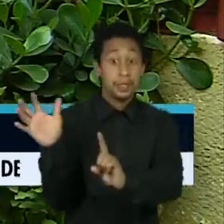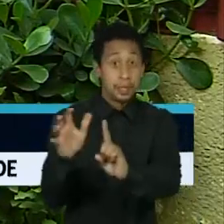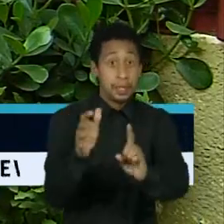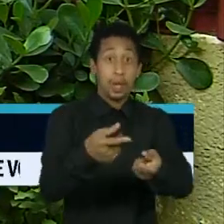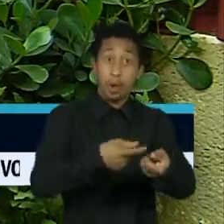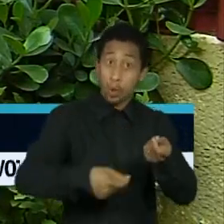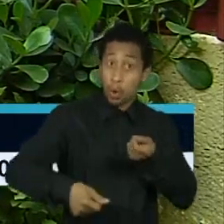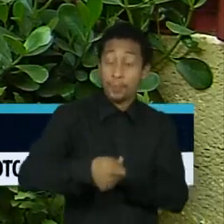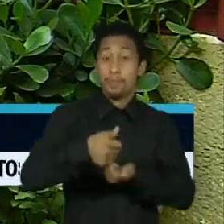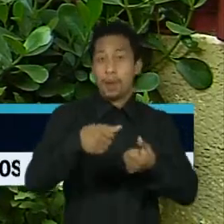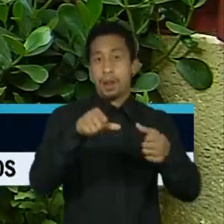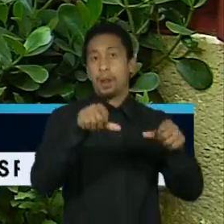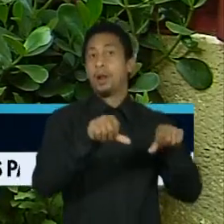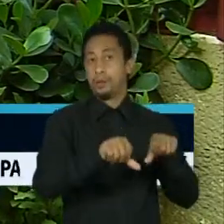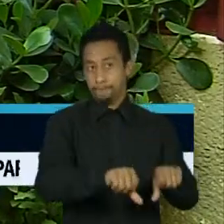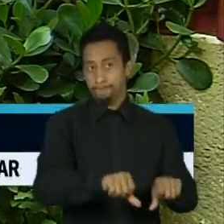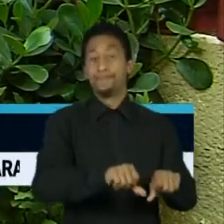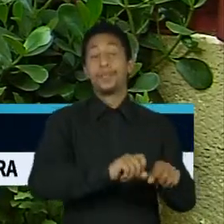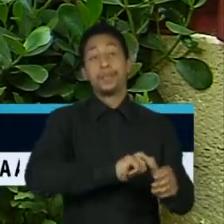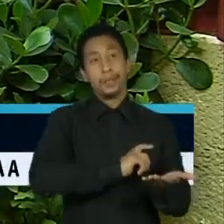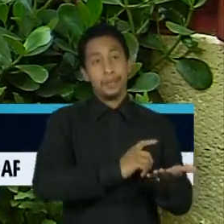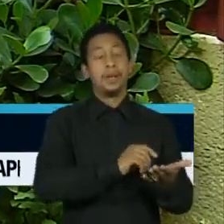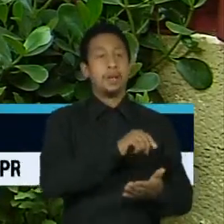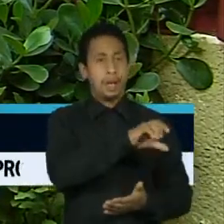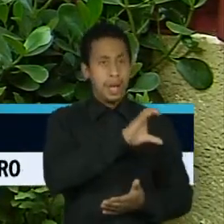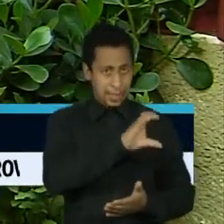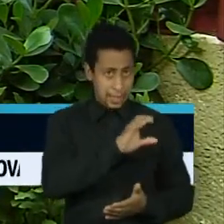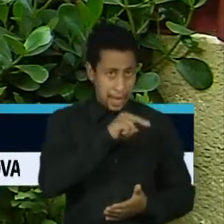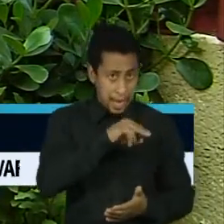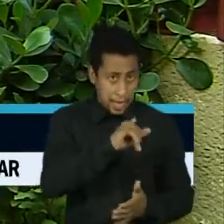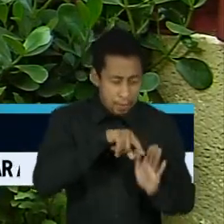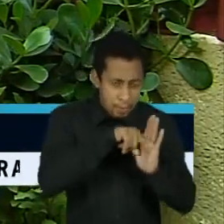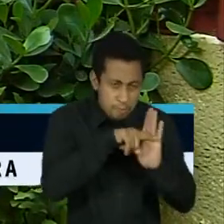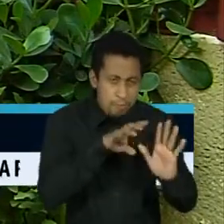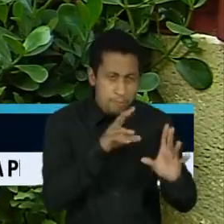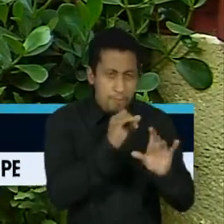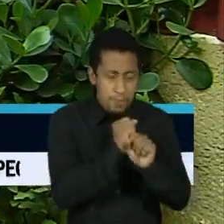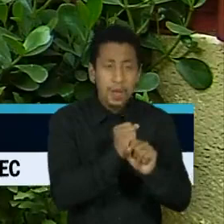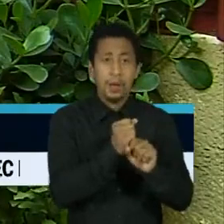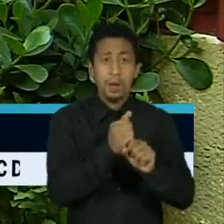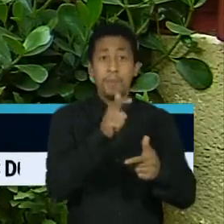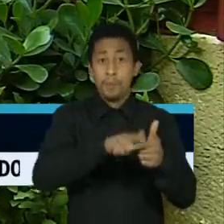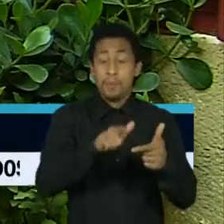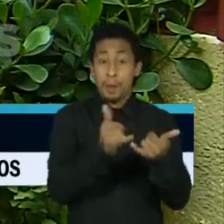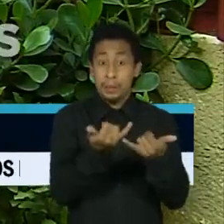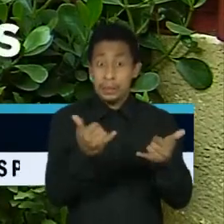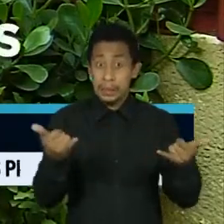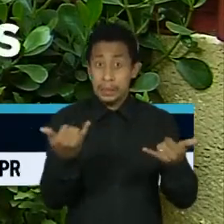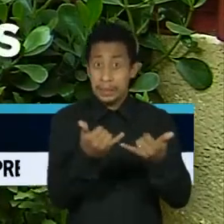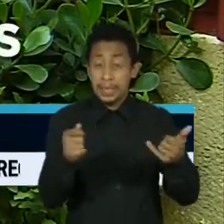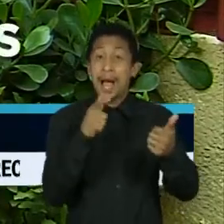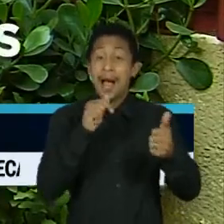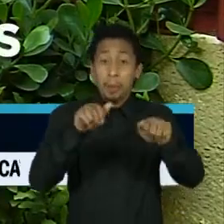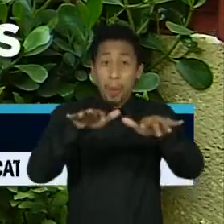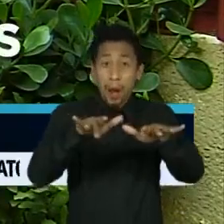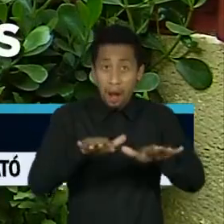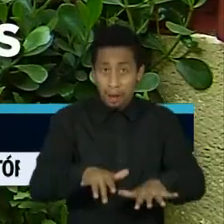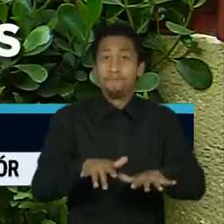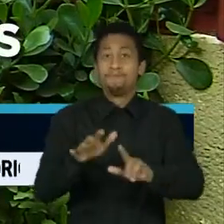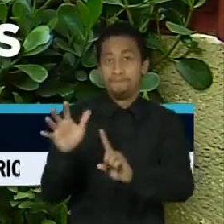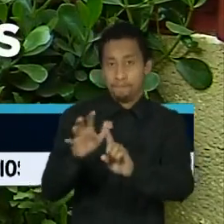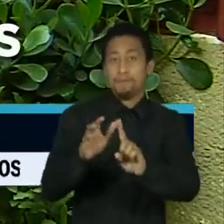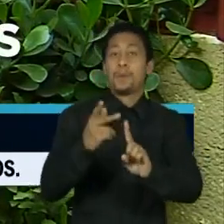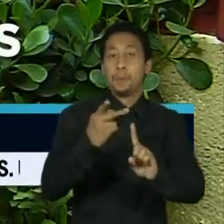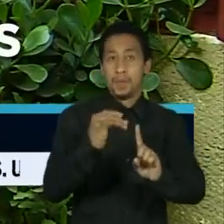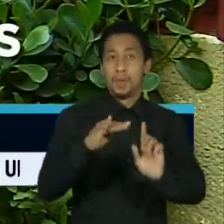significativo. Nas contas da CNI, o prejuízo da crise energética para o produto interno bruto deve ser de mais